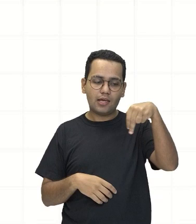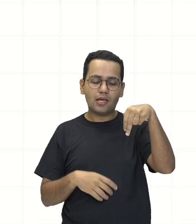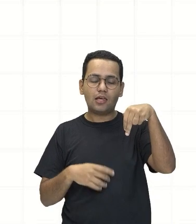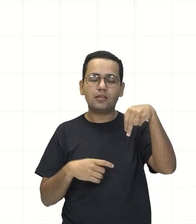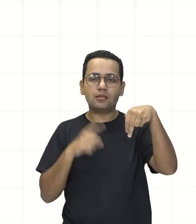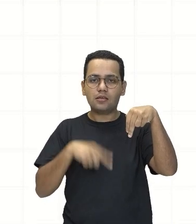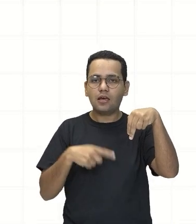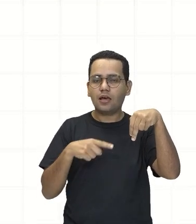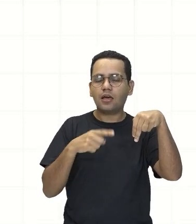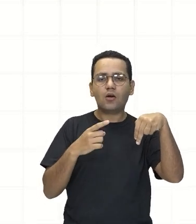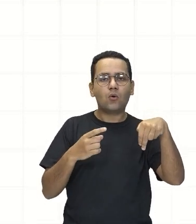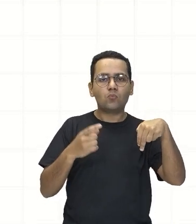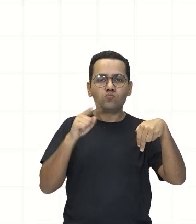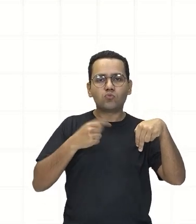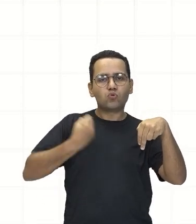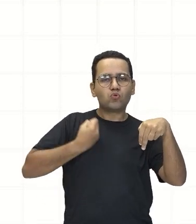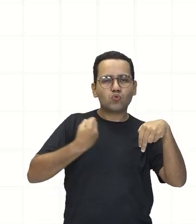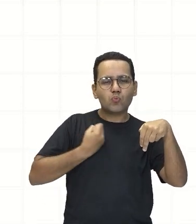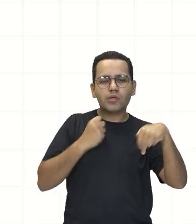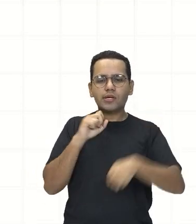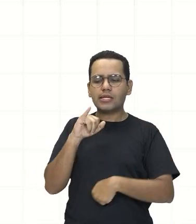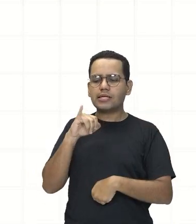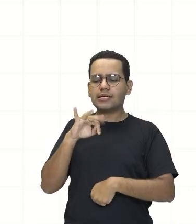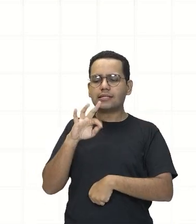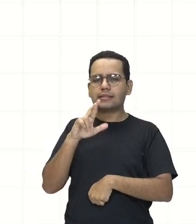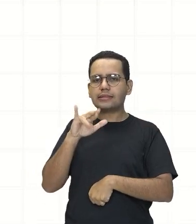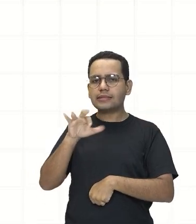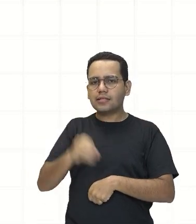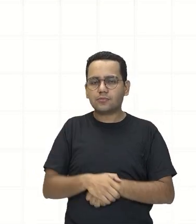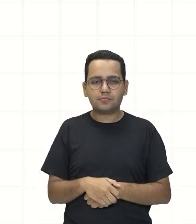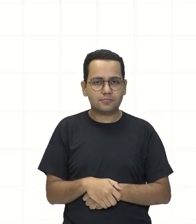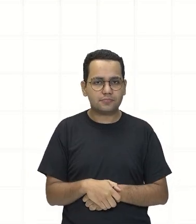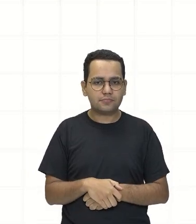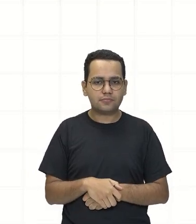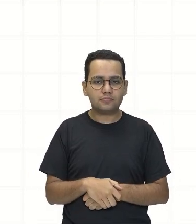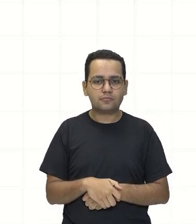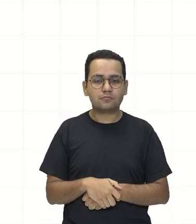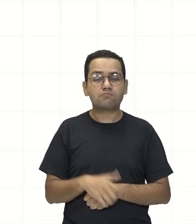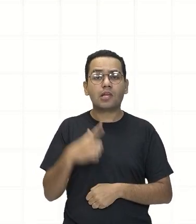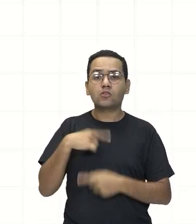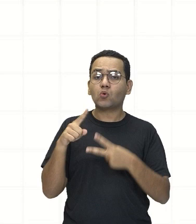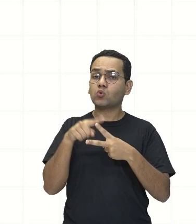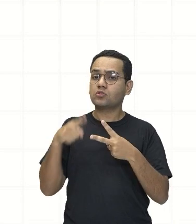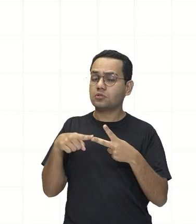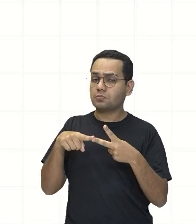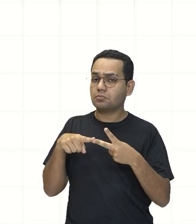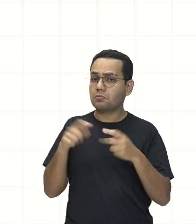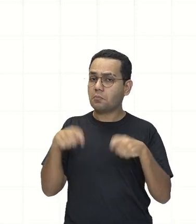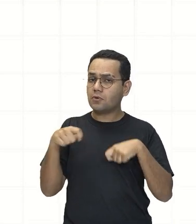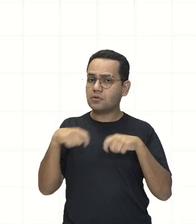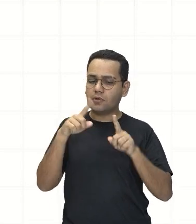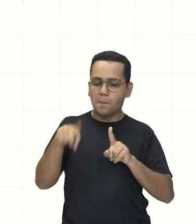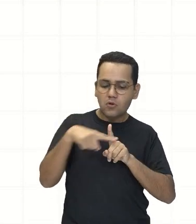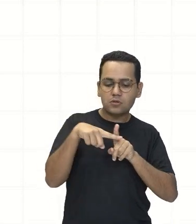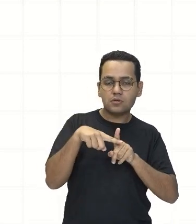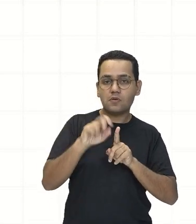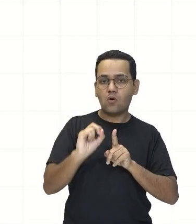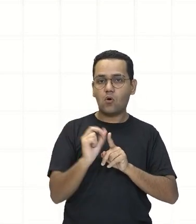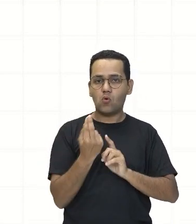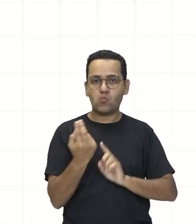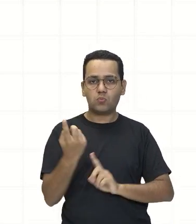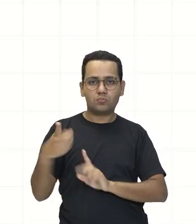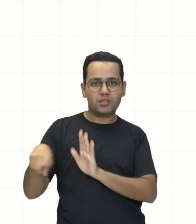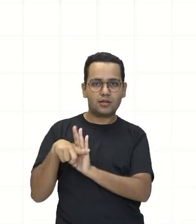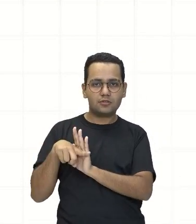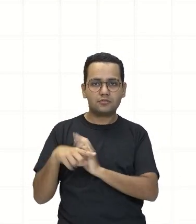Ele pode ser um número positivo Ou ele pode ser um